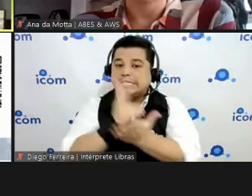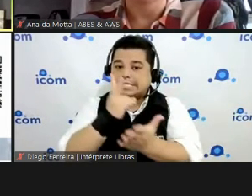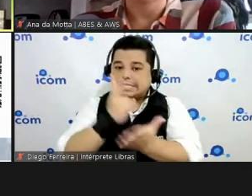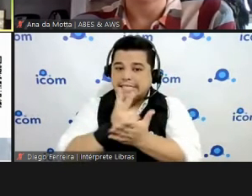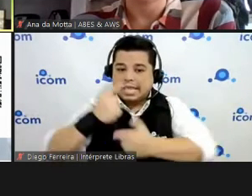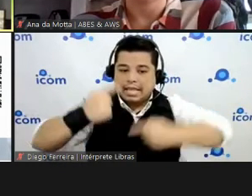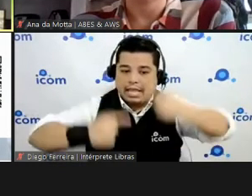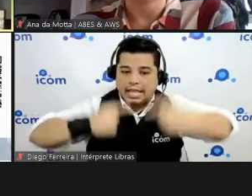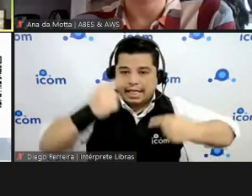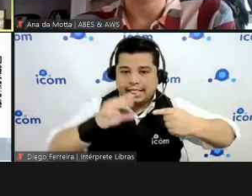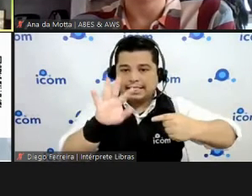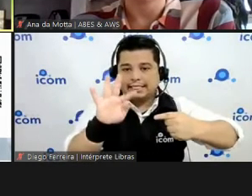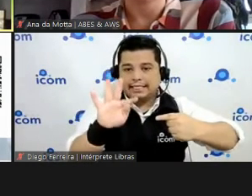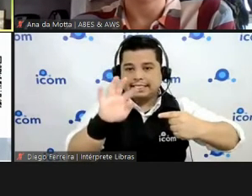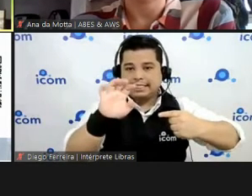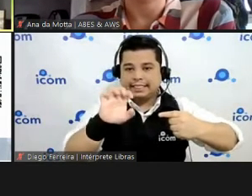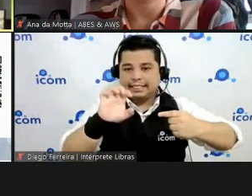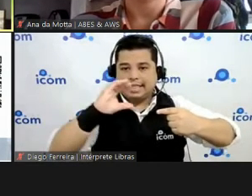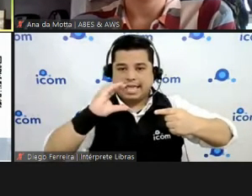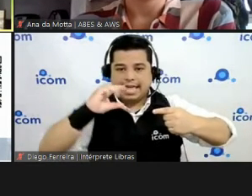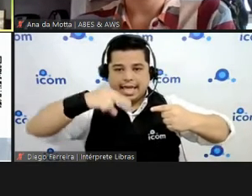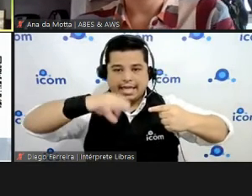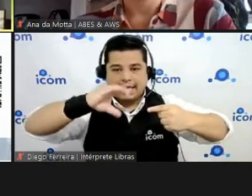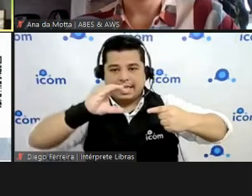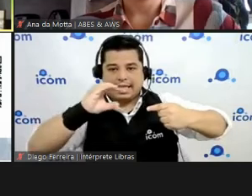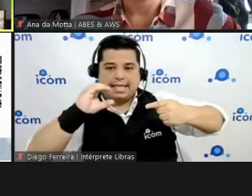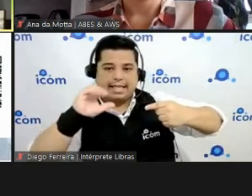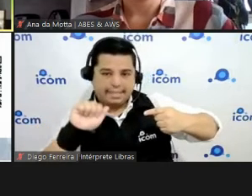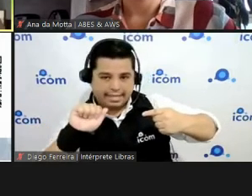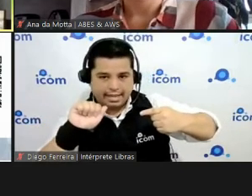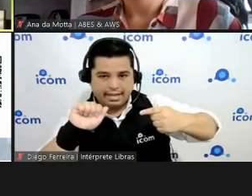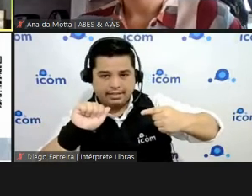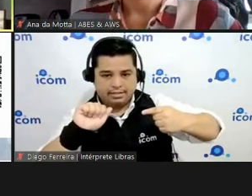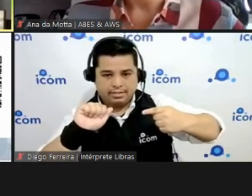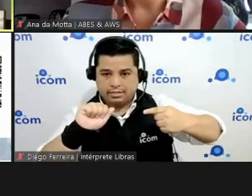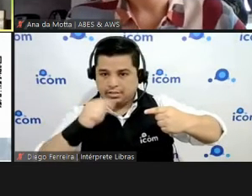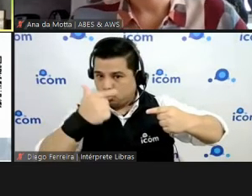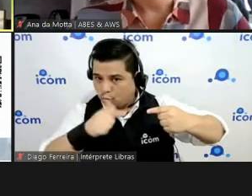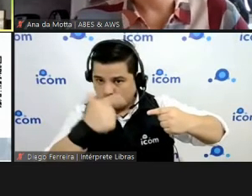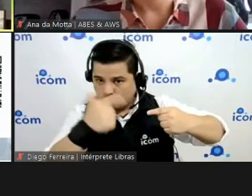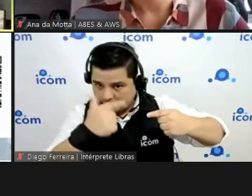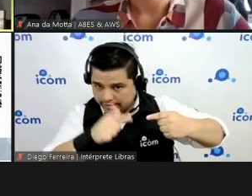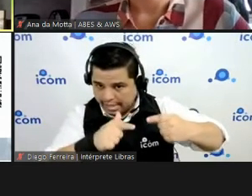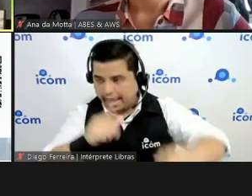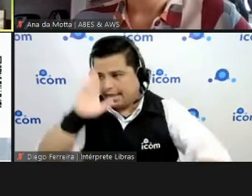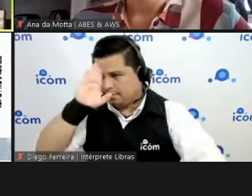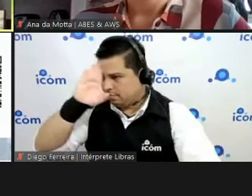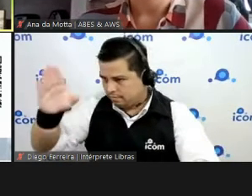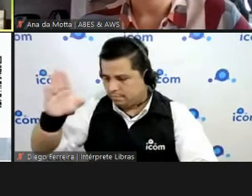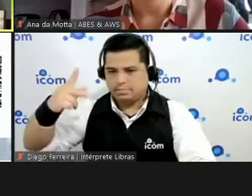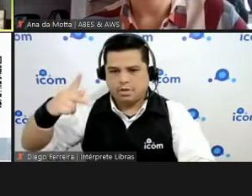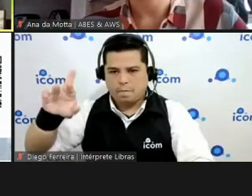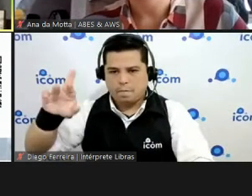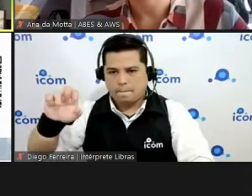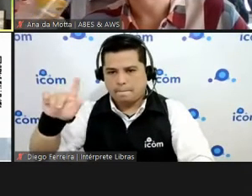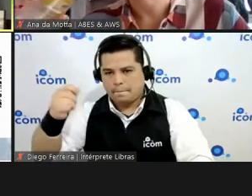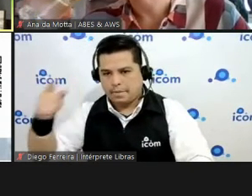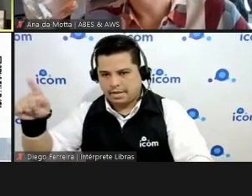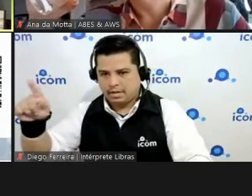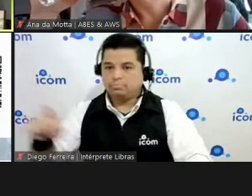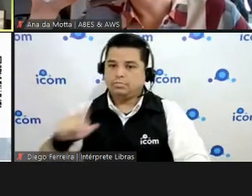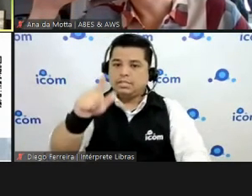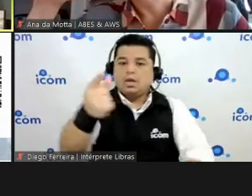eu botei lá meu portfólio né? pra vocês então você já sabe no spoiler que a gente tá aí pretendendo no próximo ano liberar a contratação